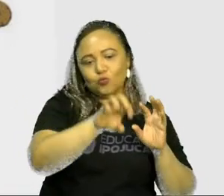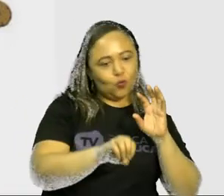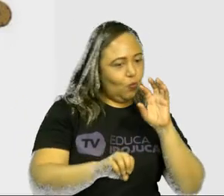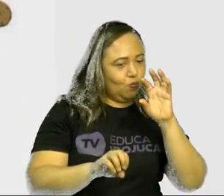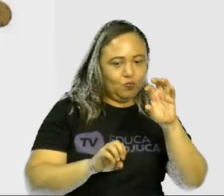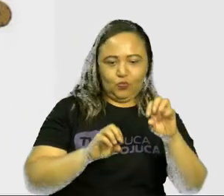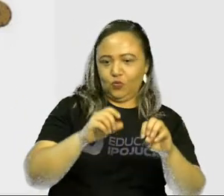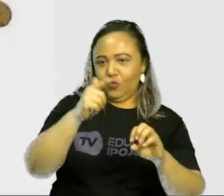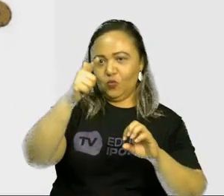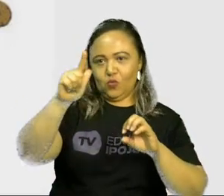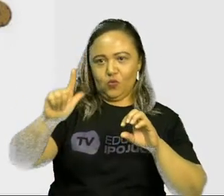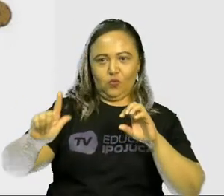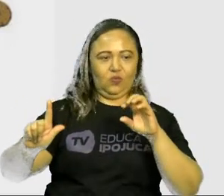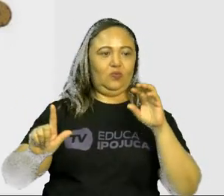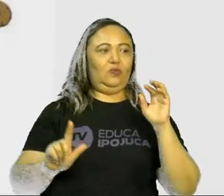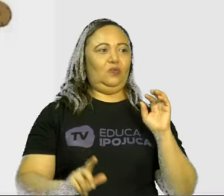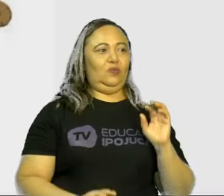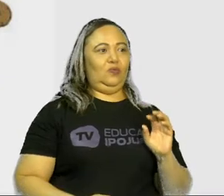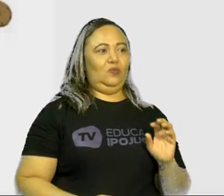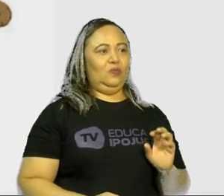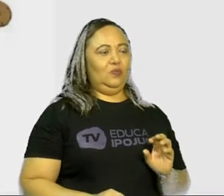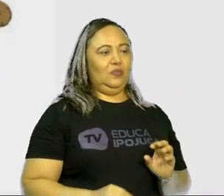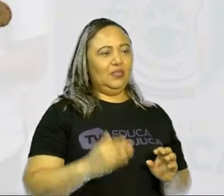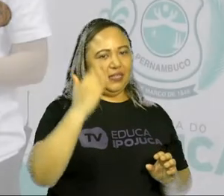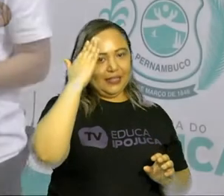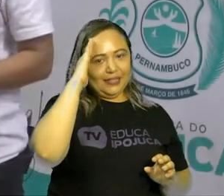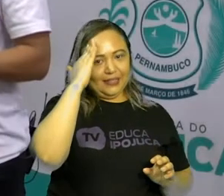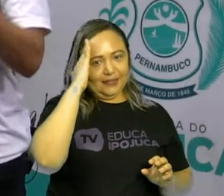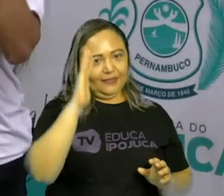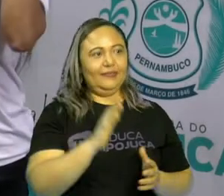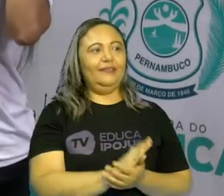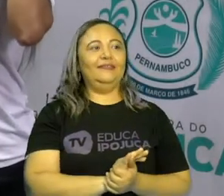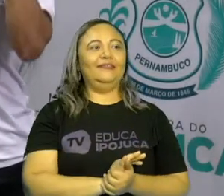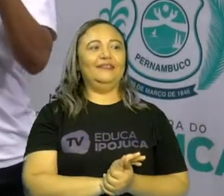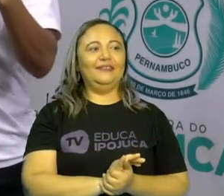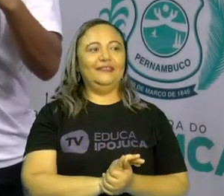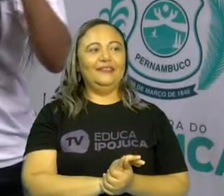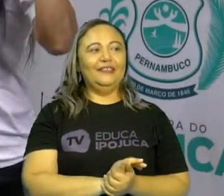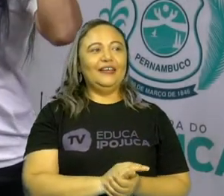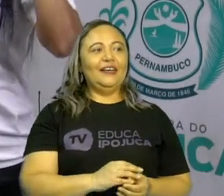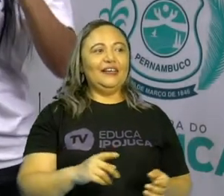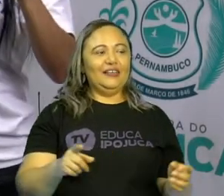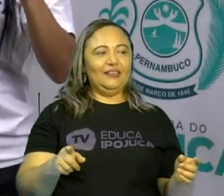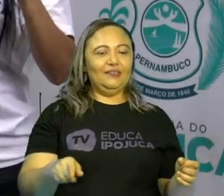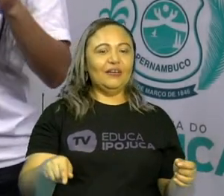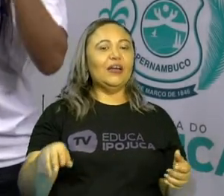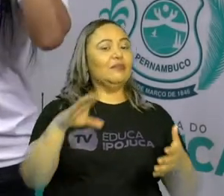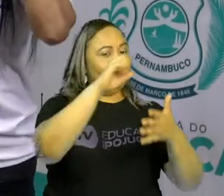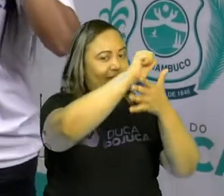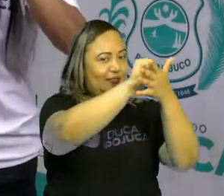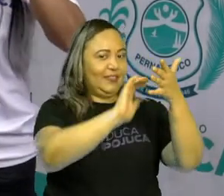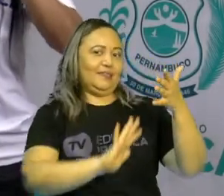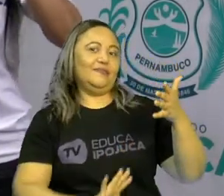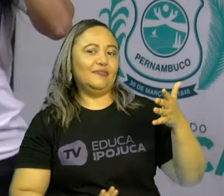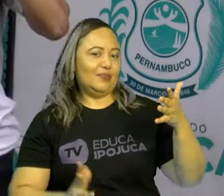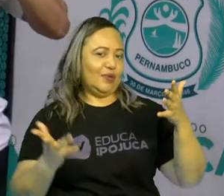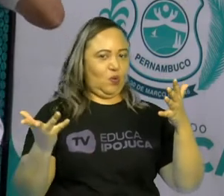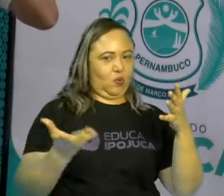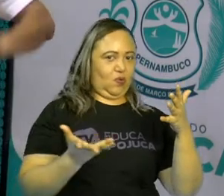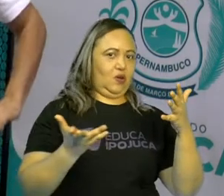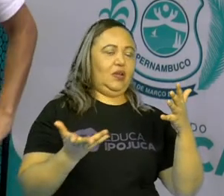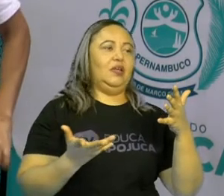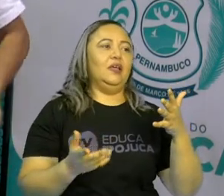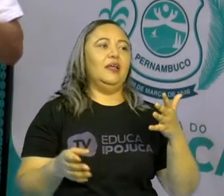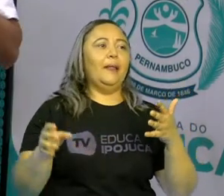garantindo a sua sobrevivência. Então deu para entender aí? Então vamos agora para o nosso desafio, porque cada vez que a gente